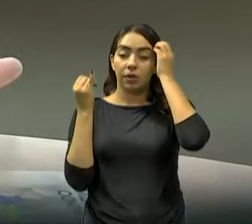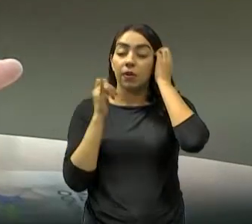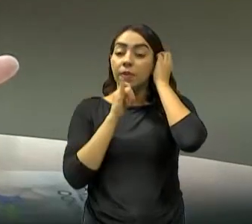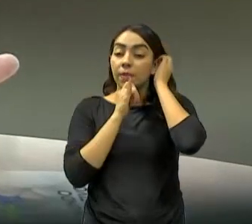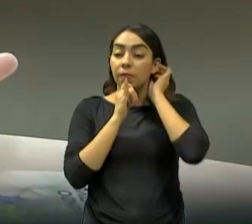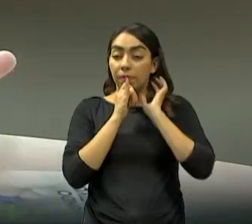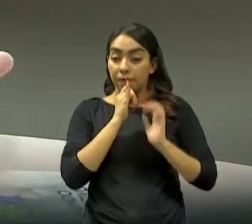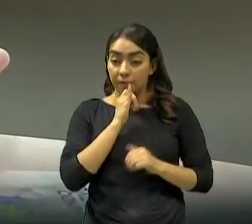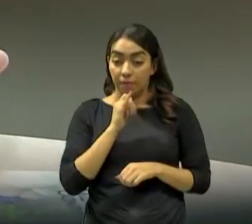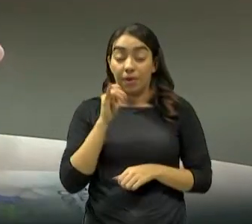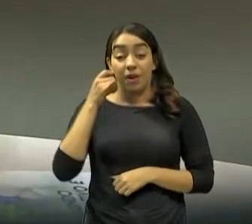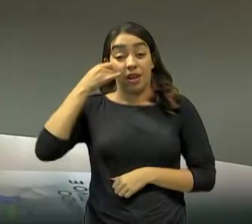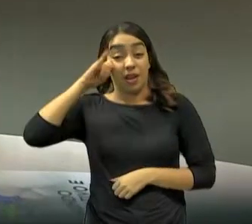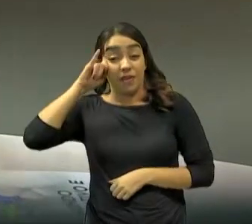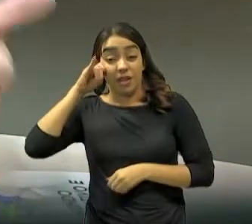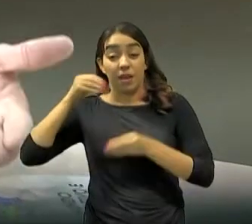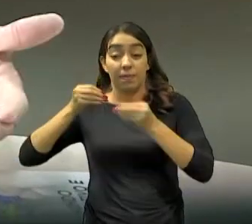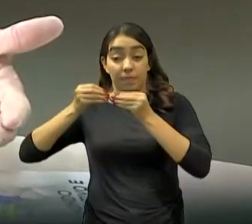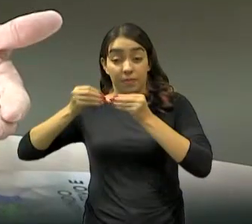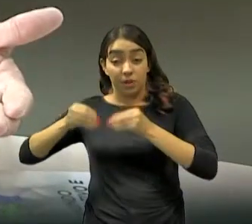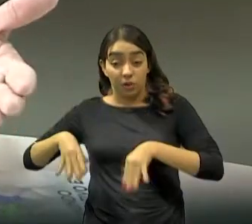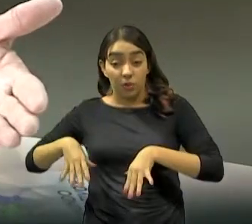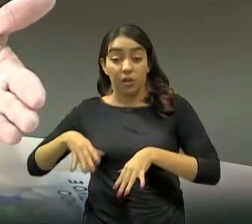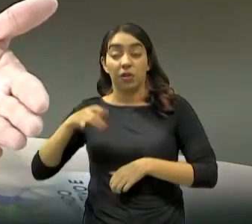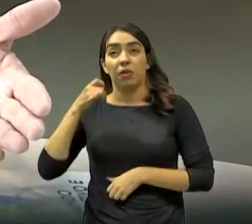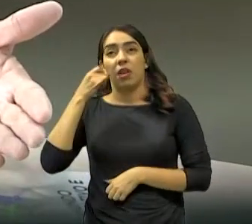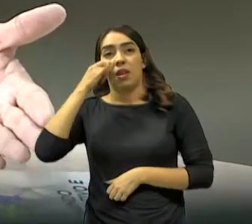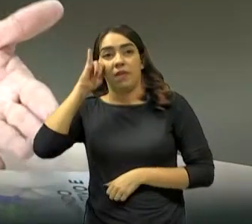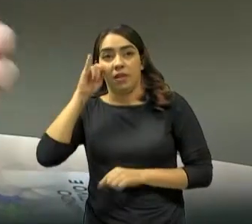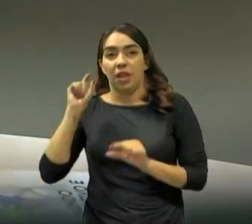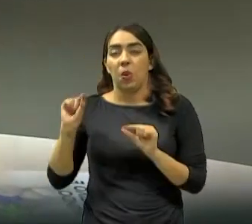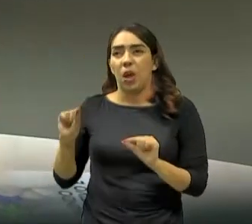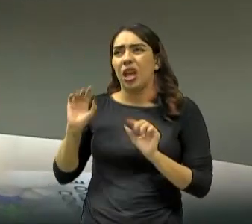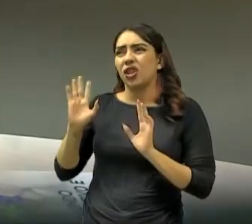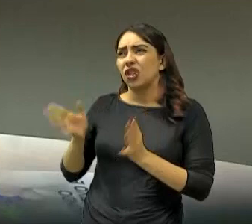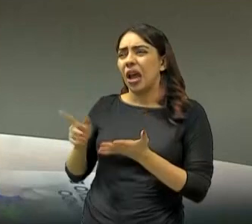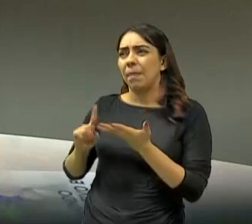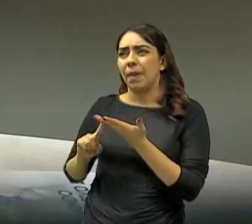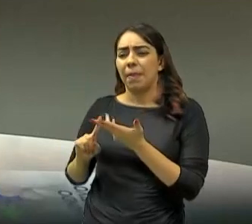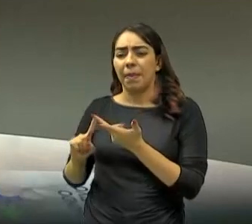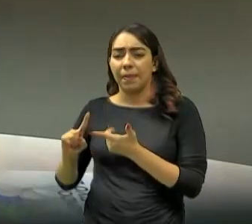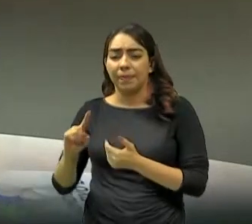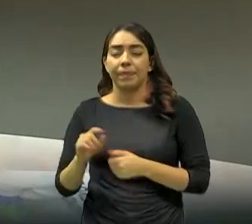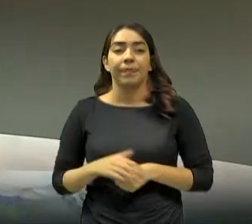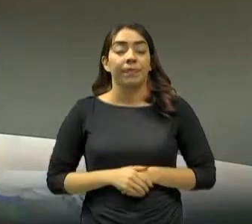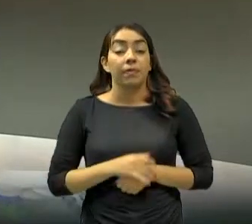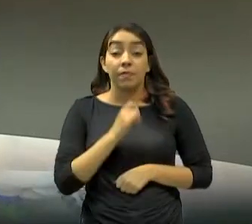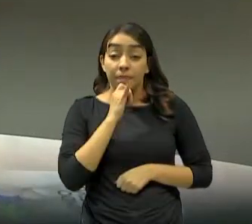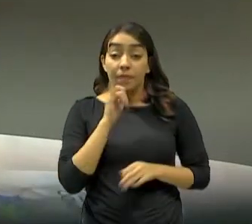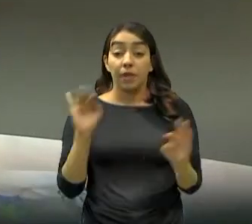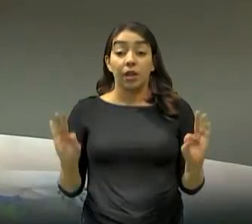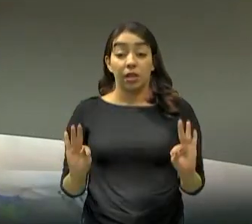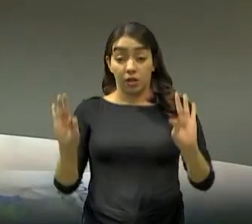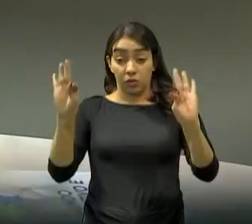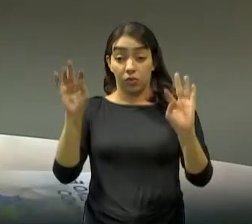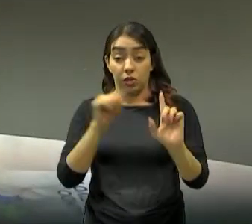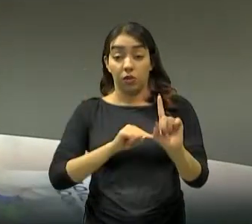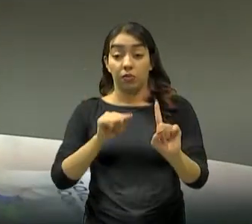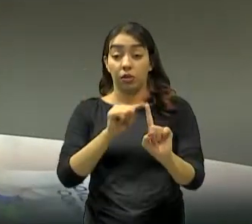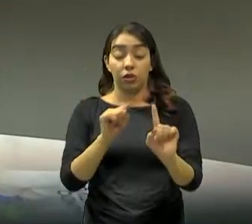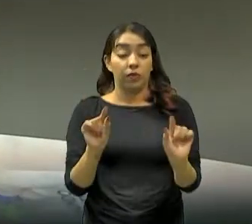nossas dores. Então, quando nós estamos trazendo isso das tecnologias, é, a tecnologia vai servir para quê? Qual é o objetivo? Para que ela não seja